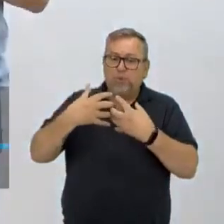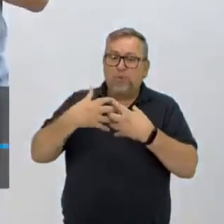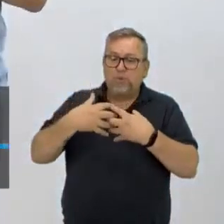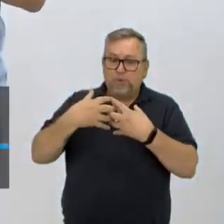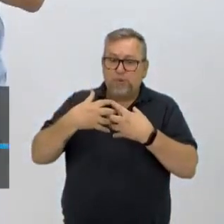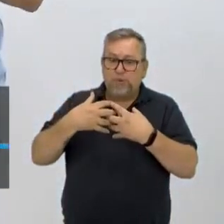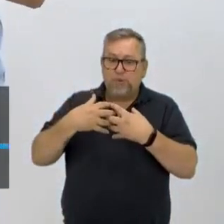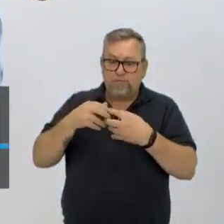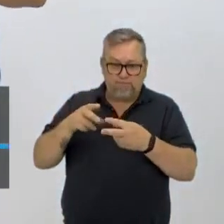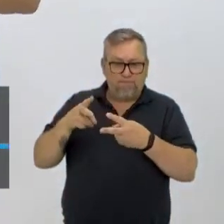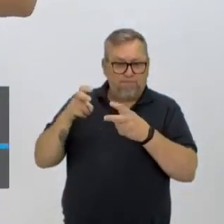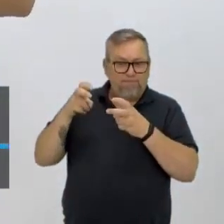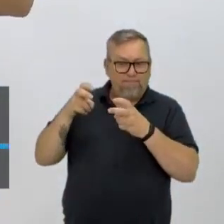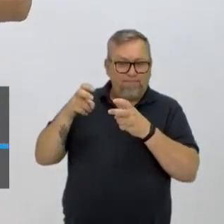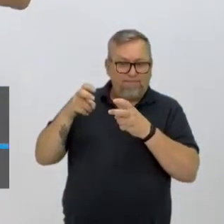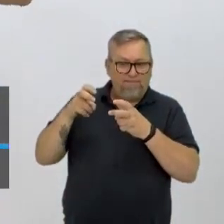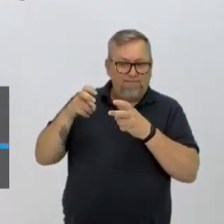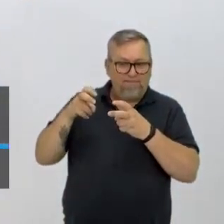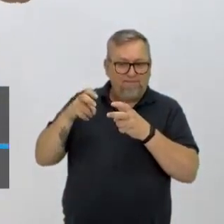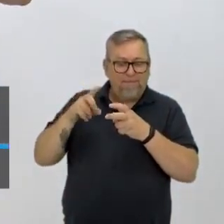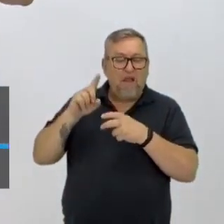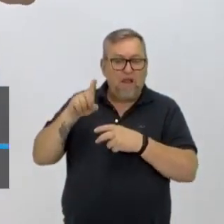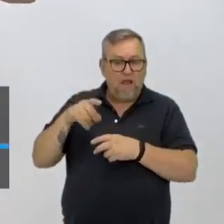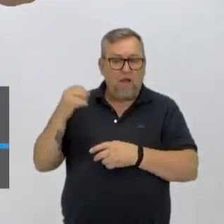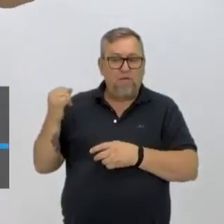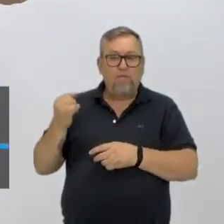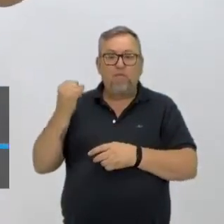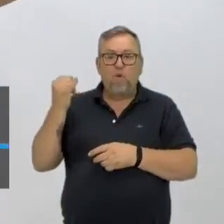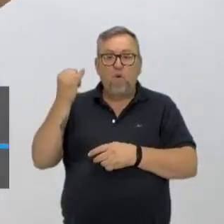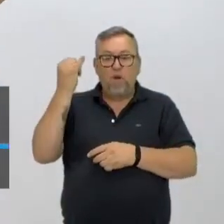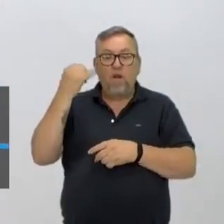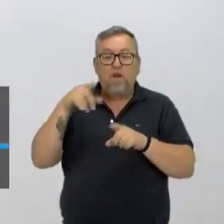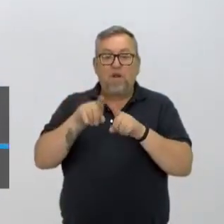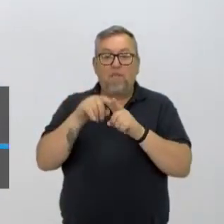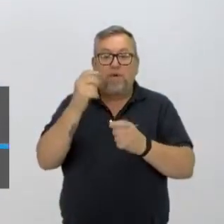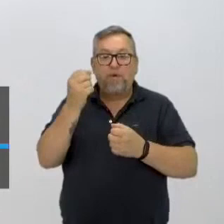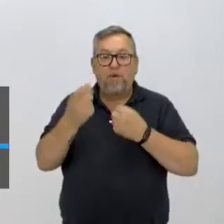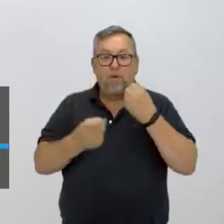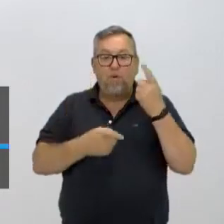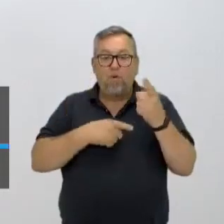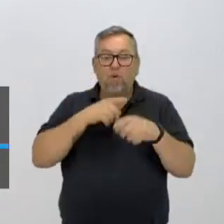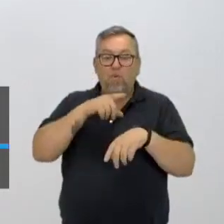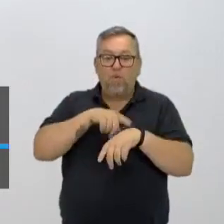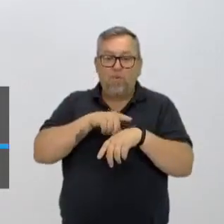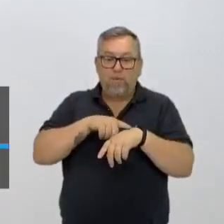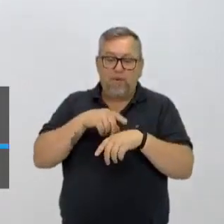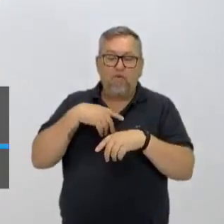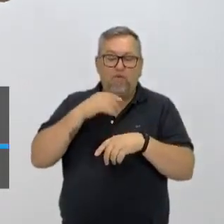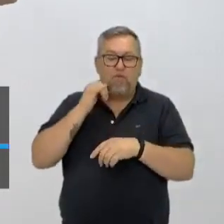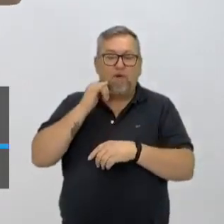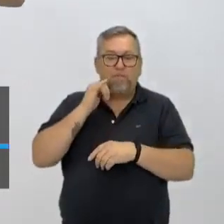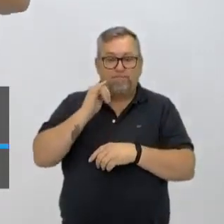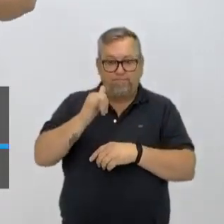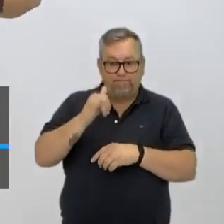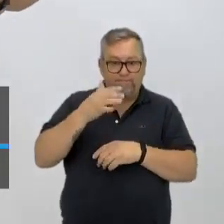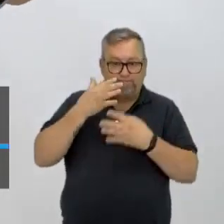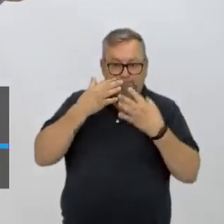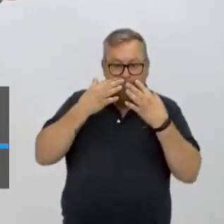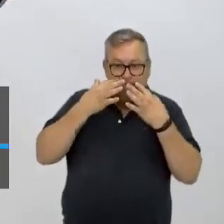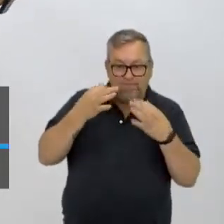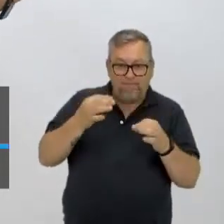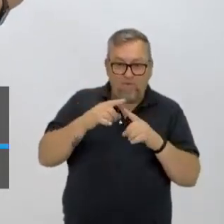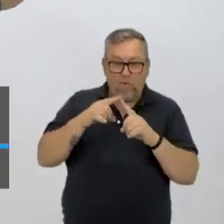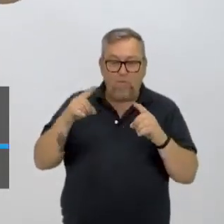Pegou? A importância. Então, em alguns momentos aqui a gente vai chamar a sua atenção que o efeito estufa